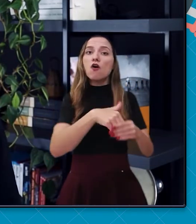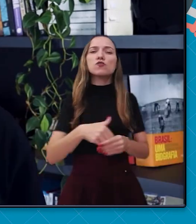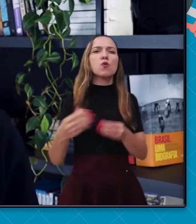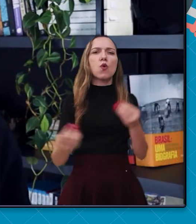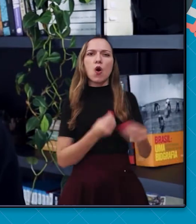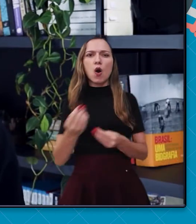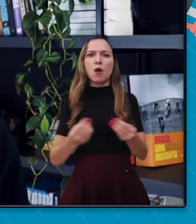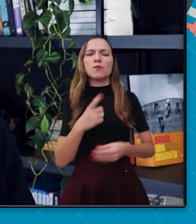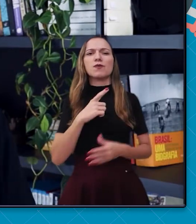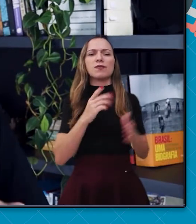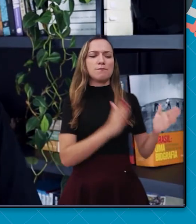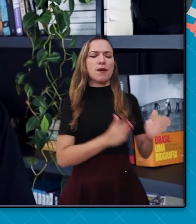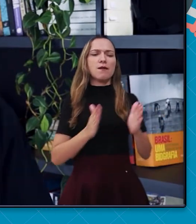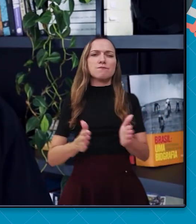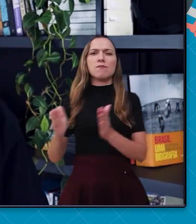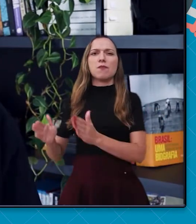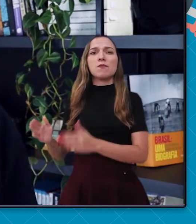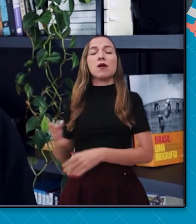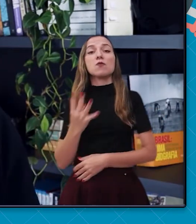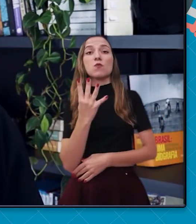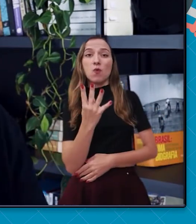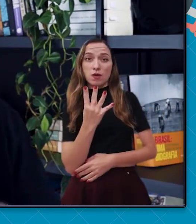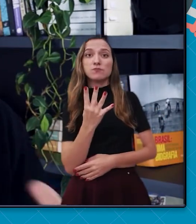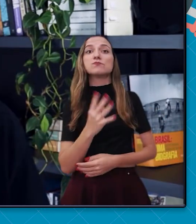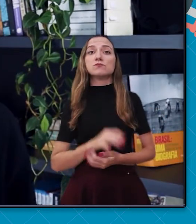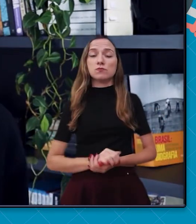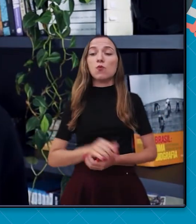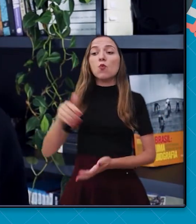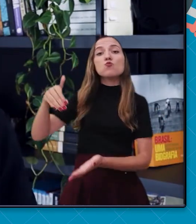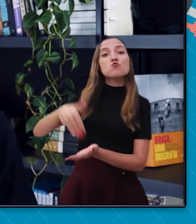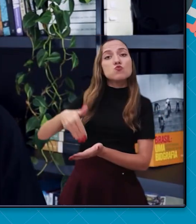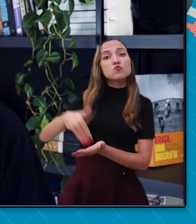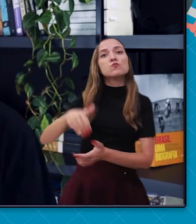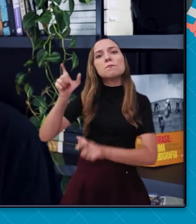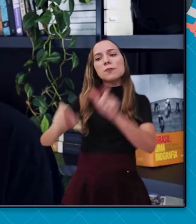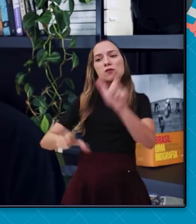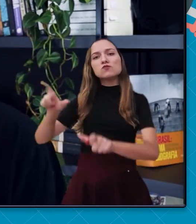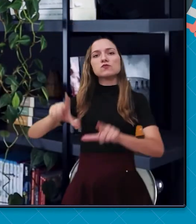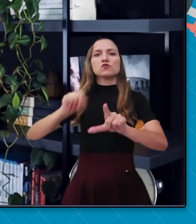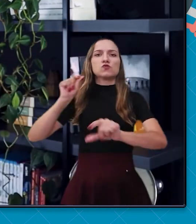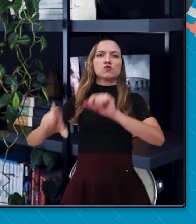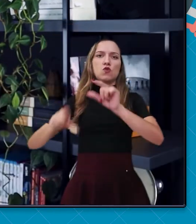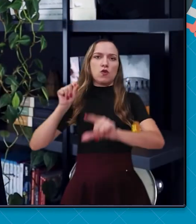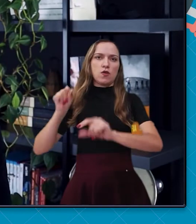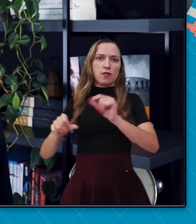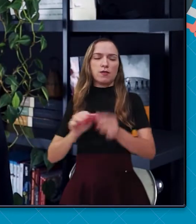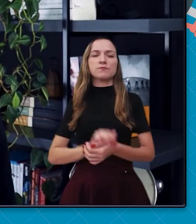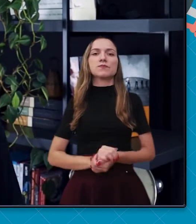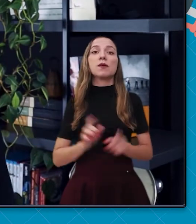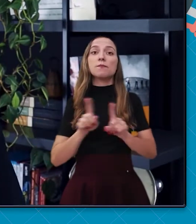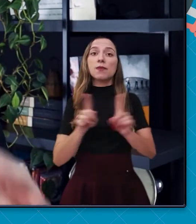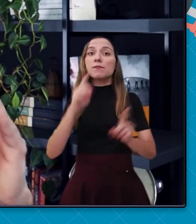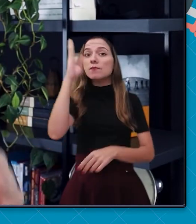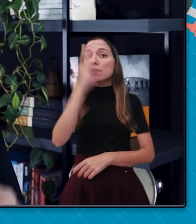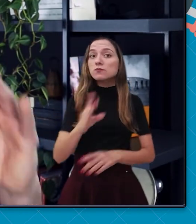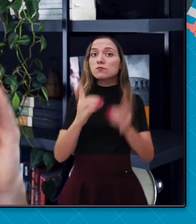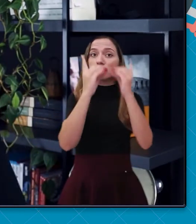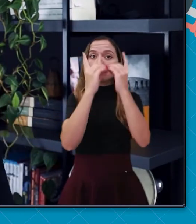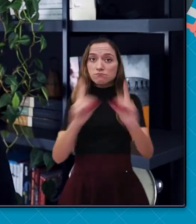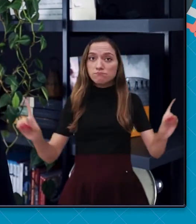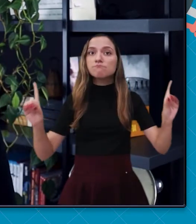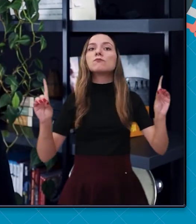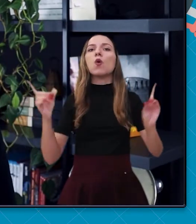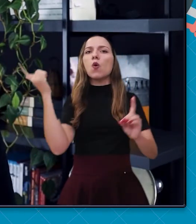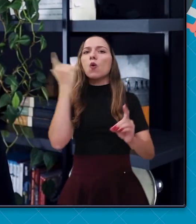votação. Até chegar nos eleitores que iriam, de fato, escolher os deputados. Com a independência do Brasil, veio a